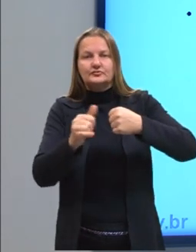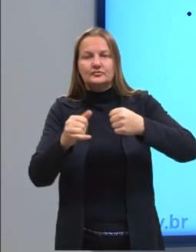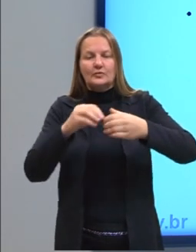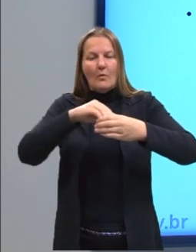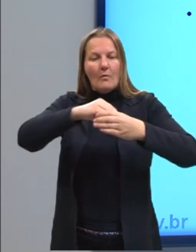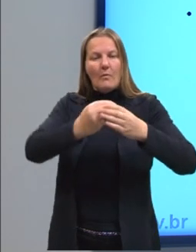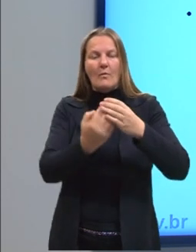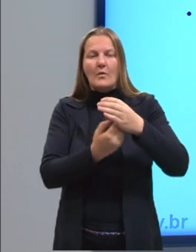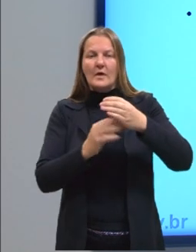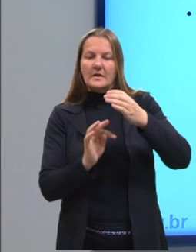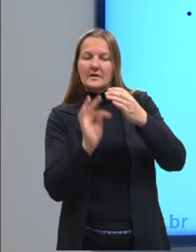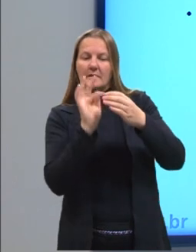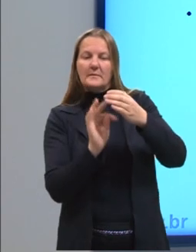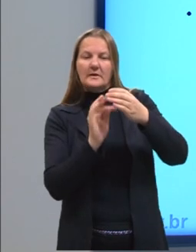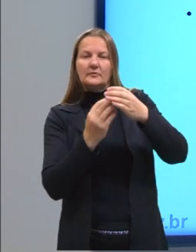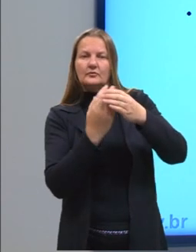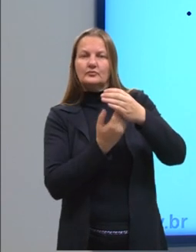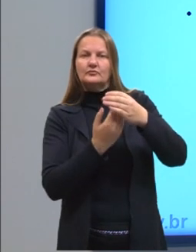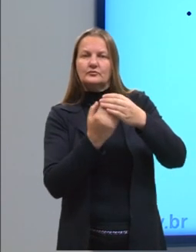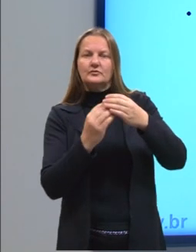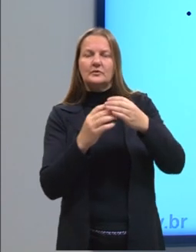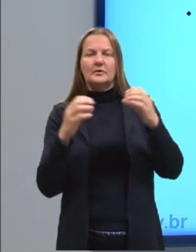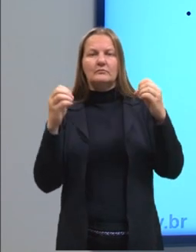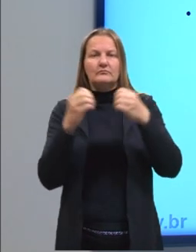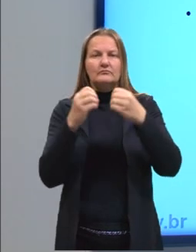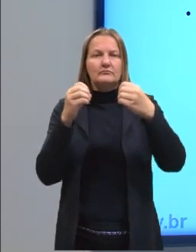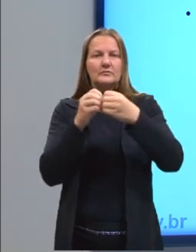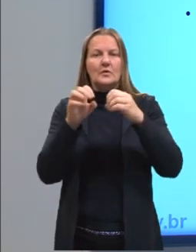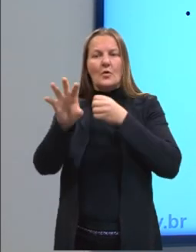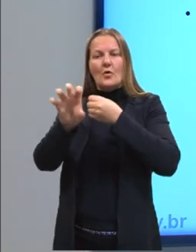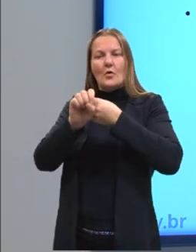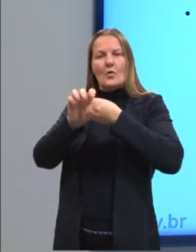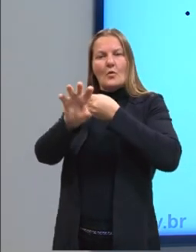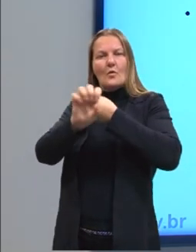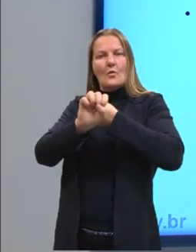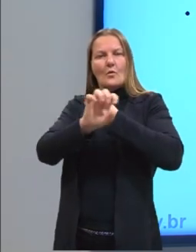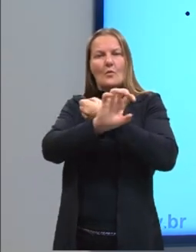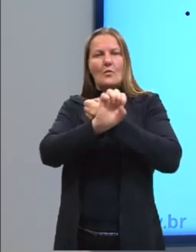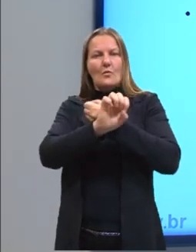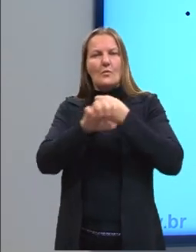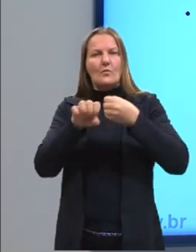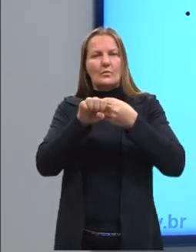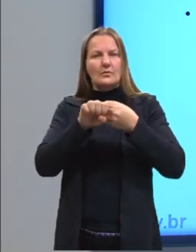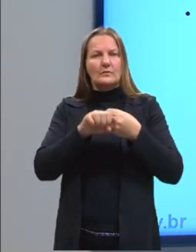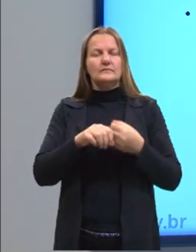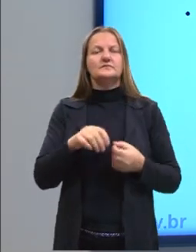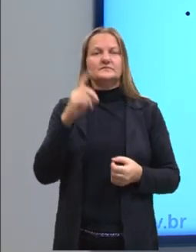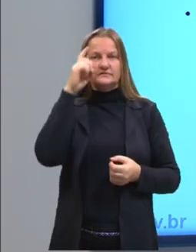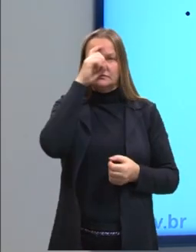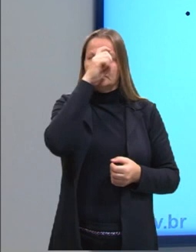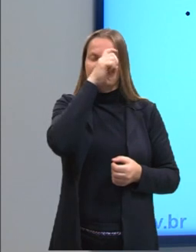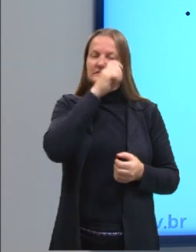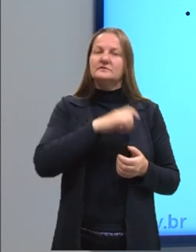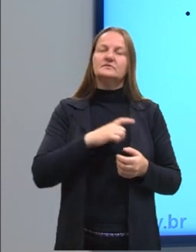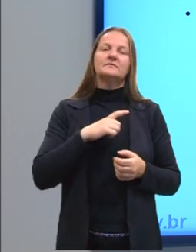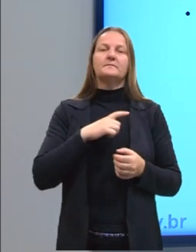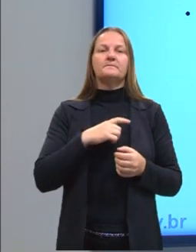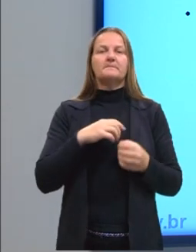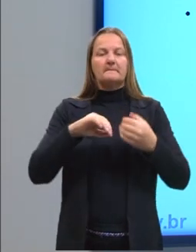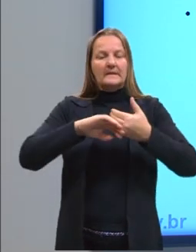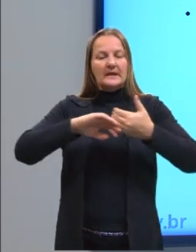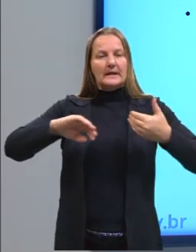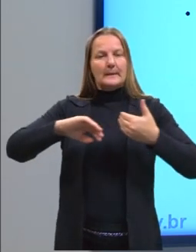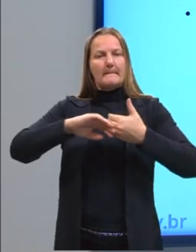conservar. Não existe atração entre as moléculas, o que, na realidade, é bem difícil de acontecer. Quer dizer que elas têm que estar bem